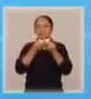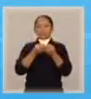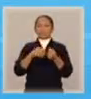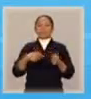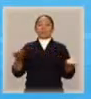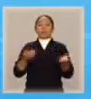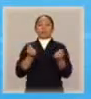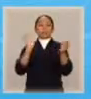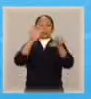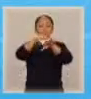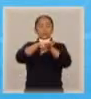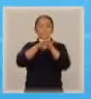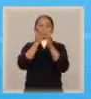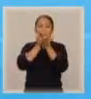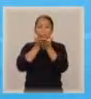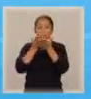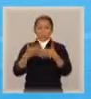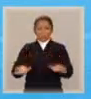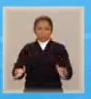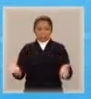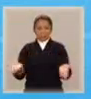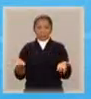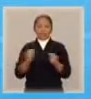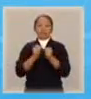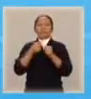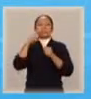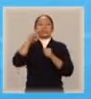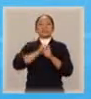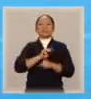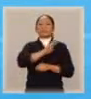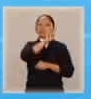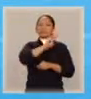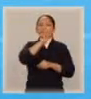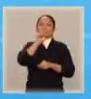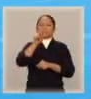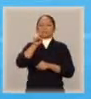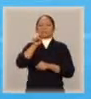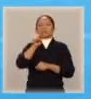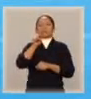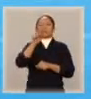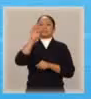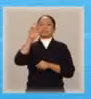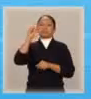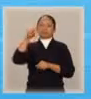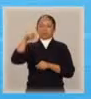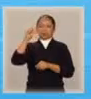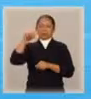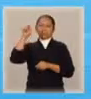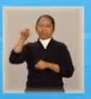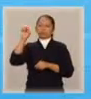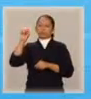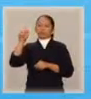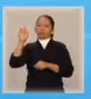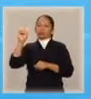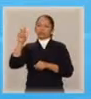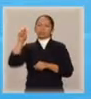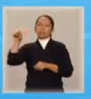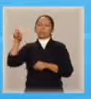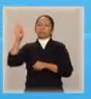termina aqui. Para rever este programa, acesse o site www.senado.gov